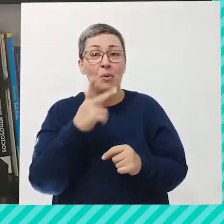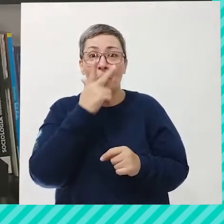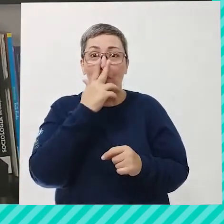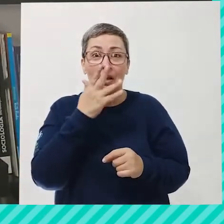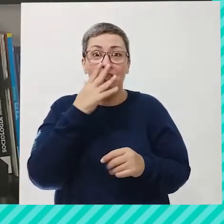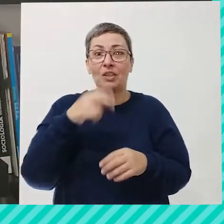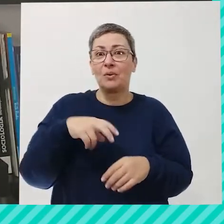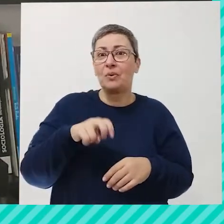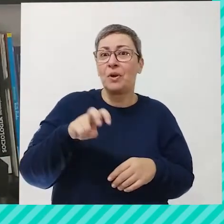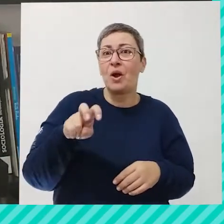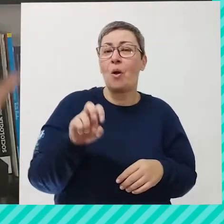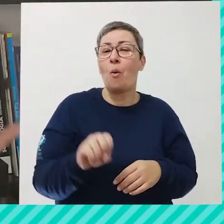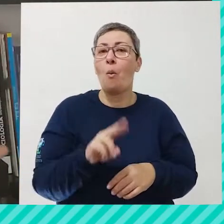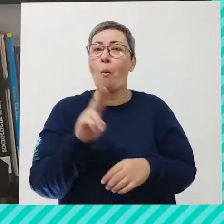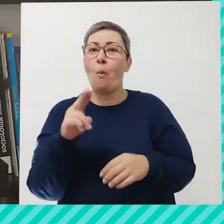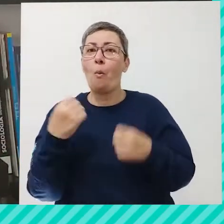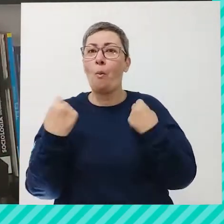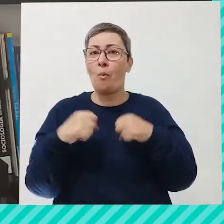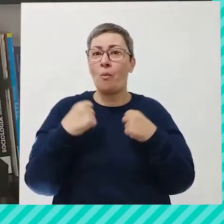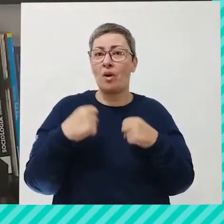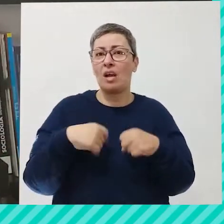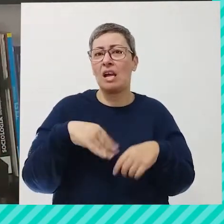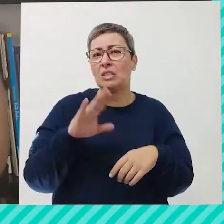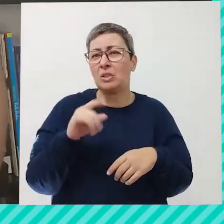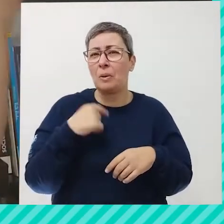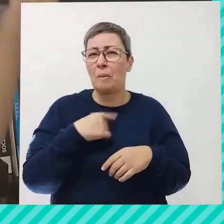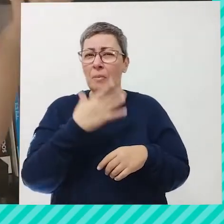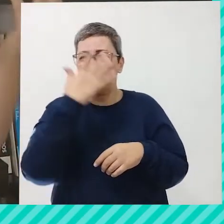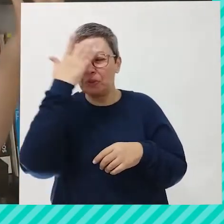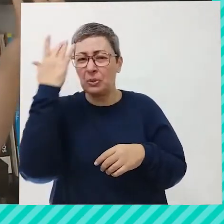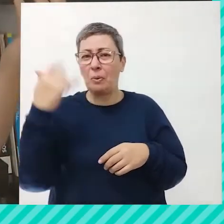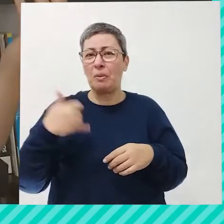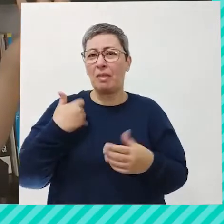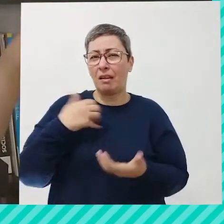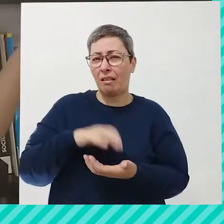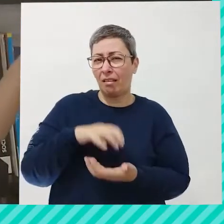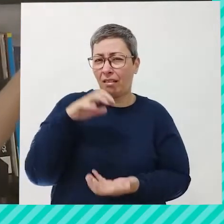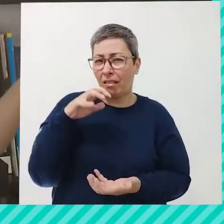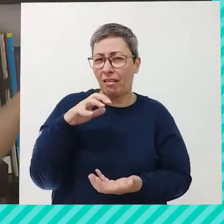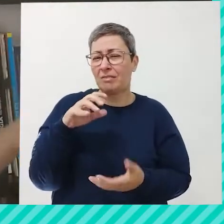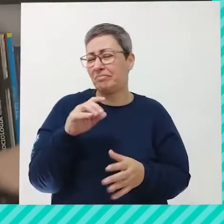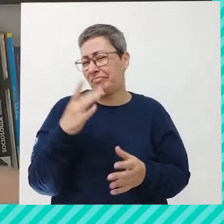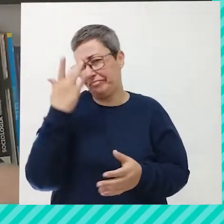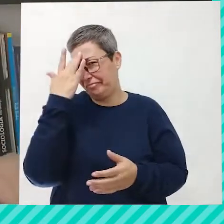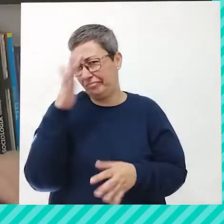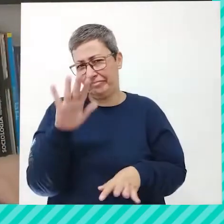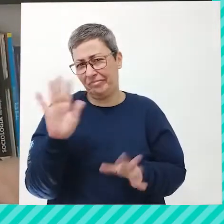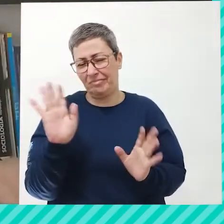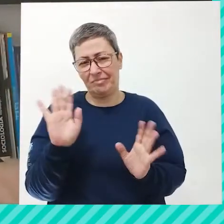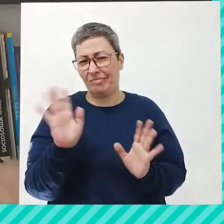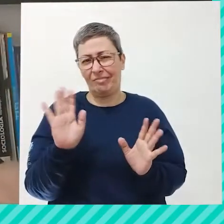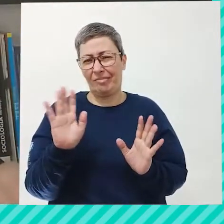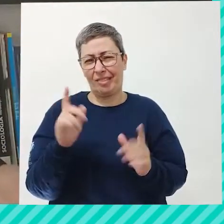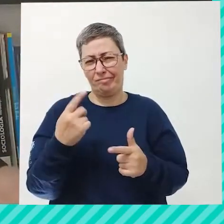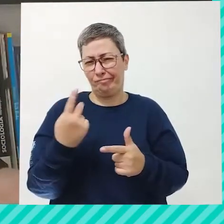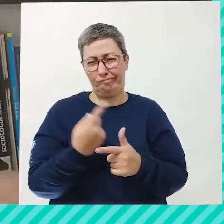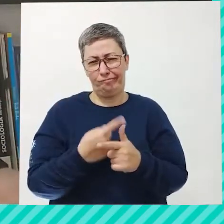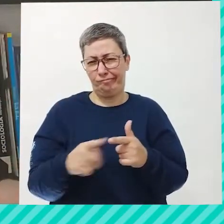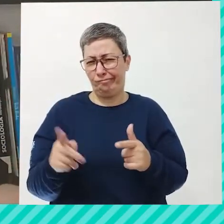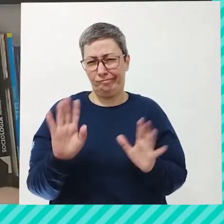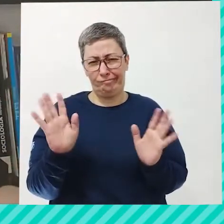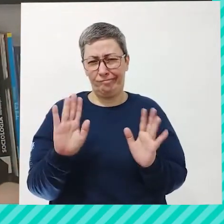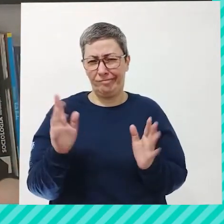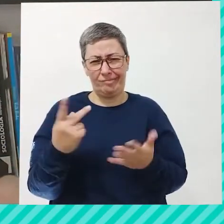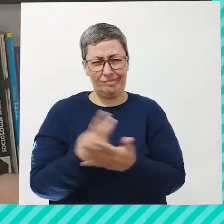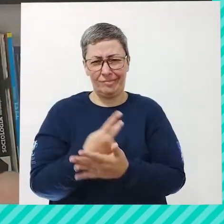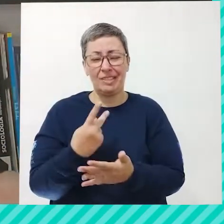acha que caminhada ou alguma outra atividade física é só pra pessoas mais maduras, não sei, né? São enganados, porque a